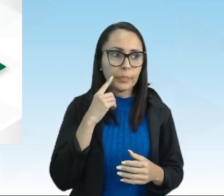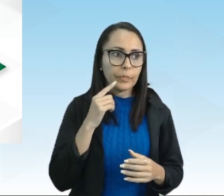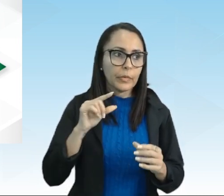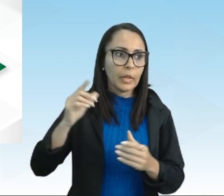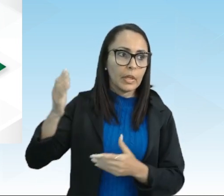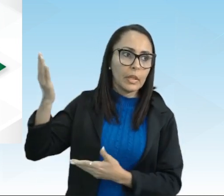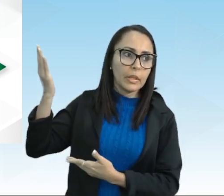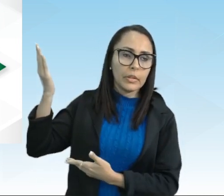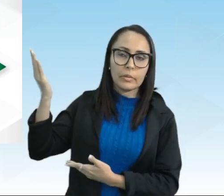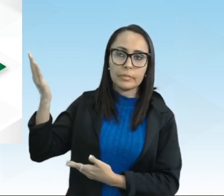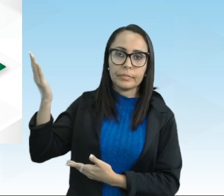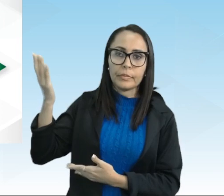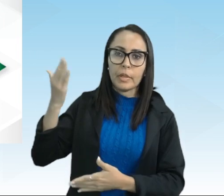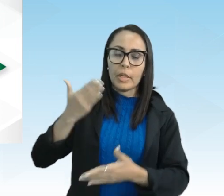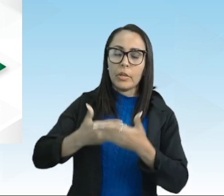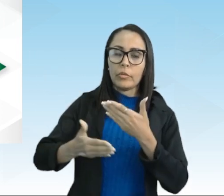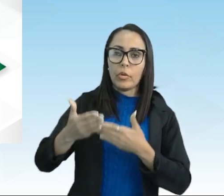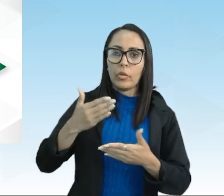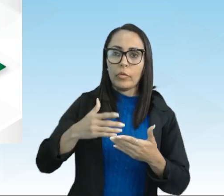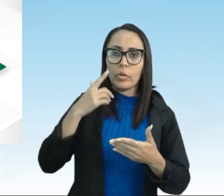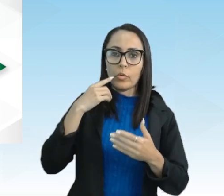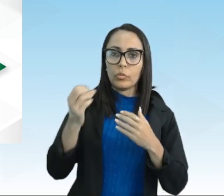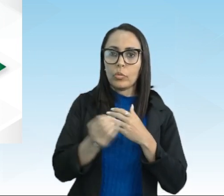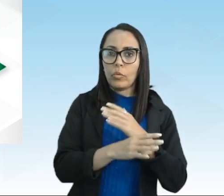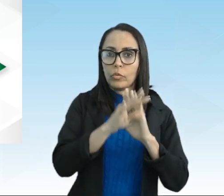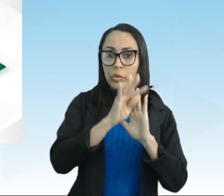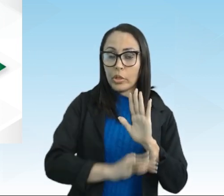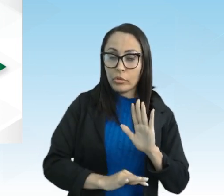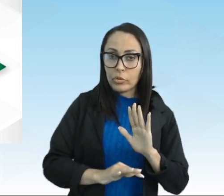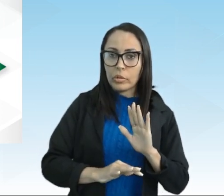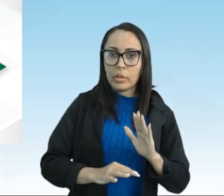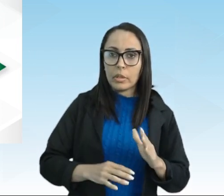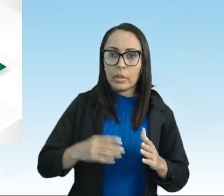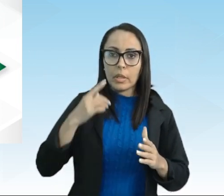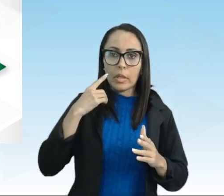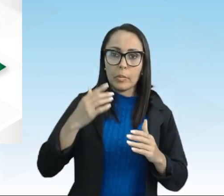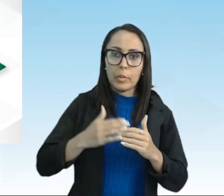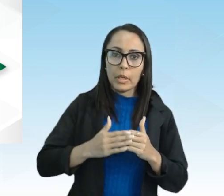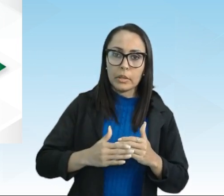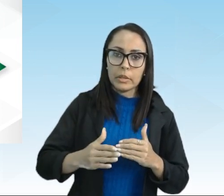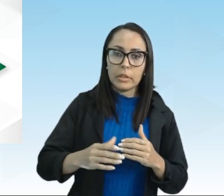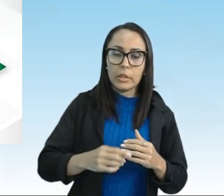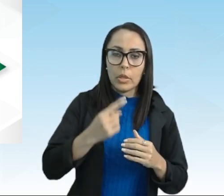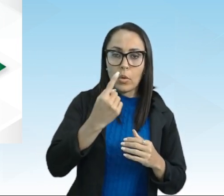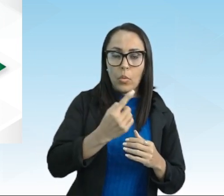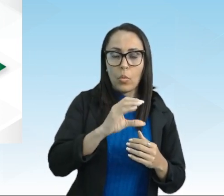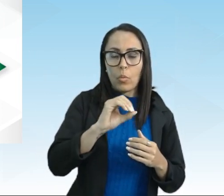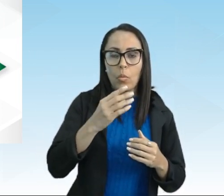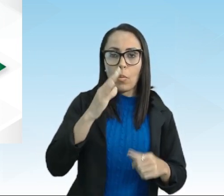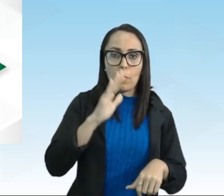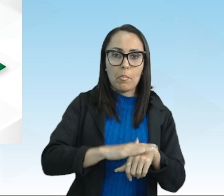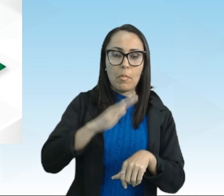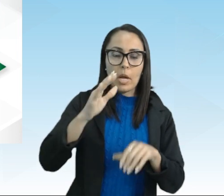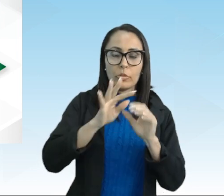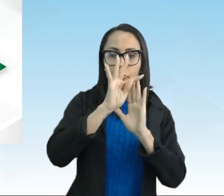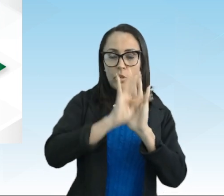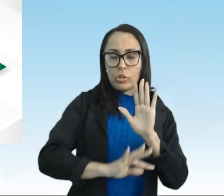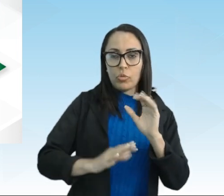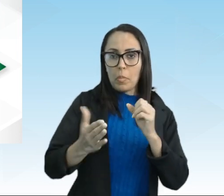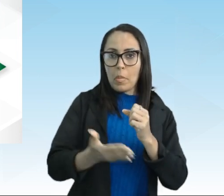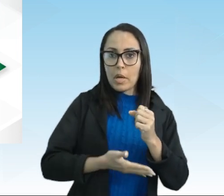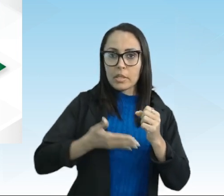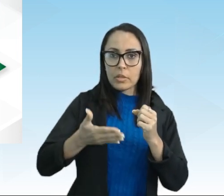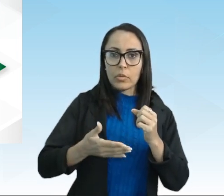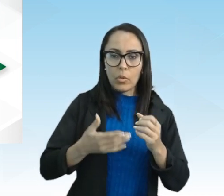envolve a produção de um novo texto a partir de um ou mais textos base